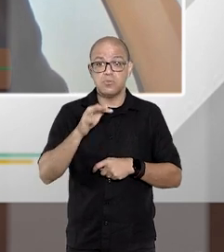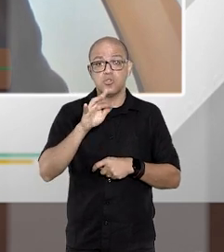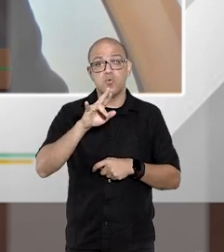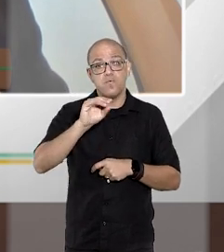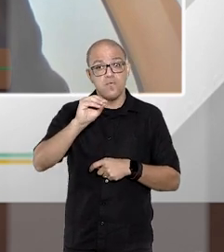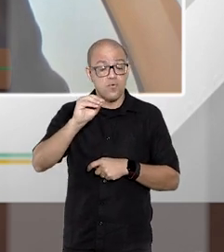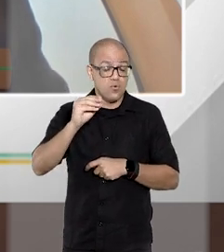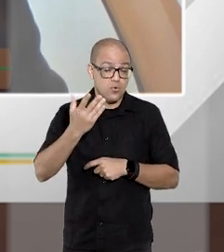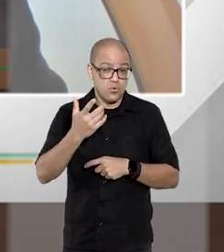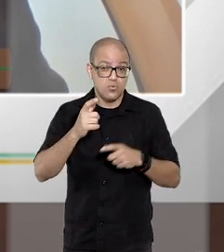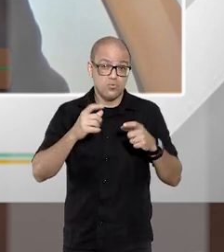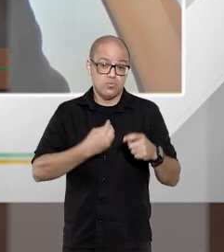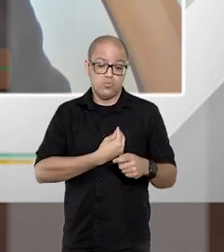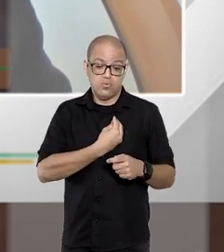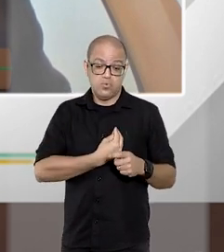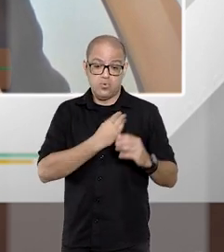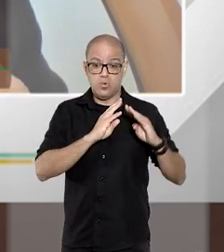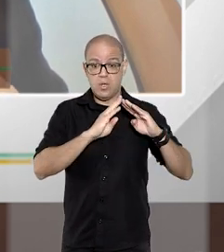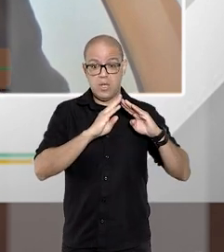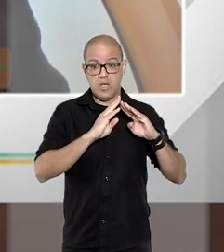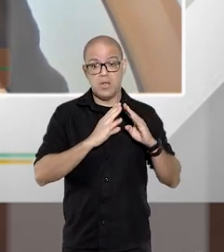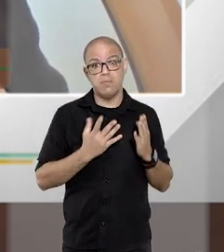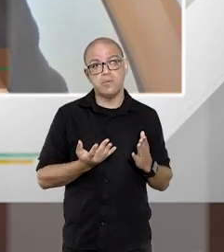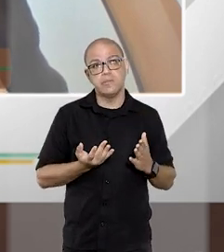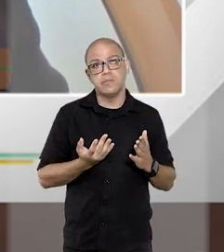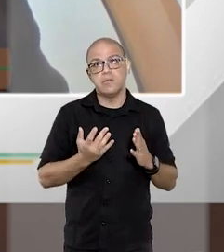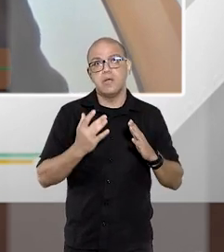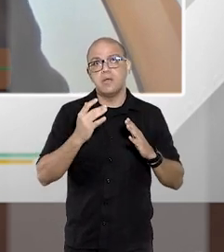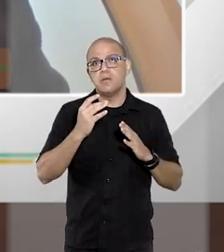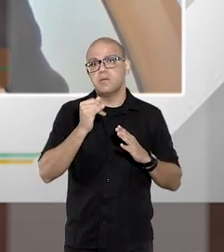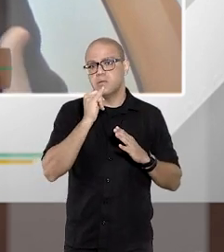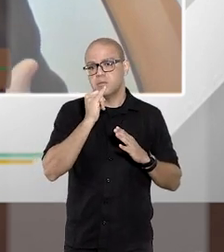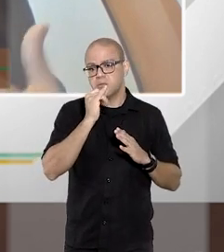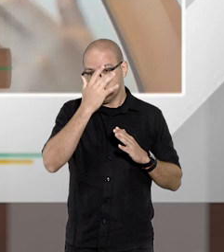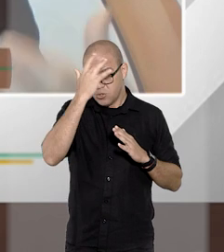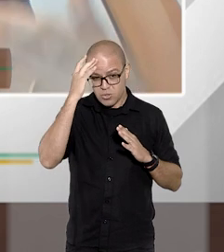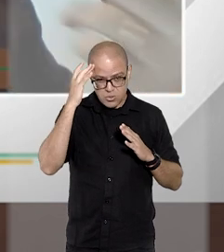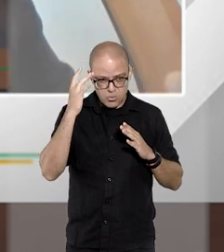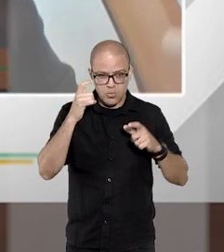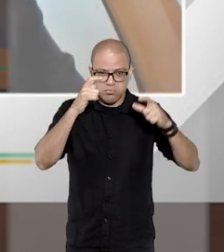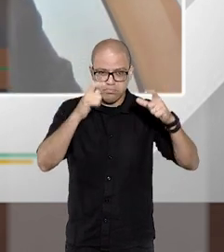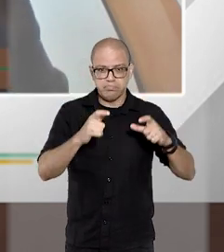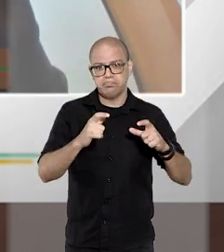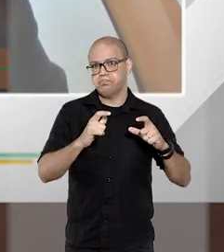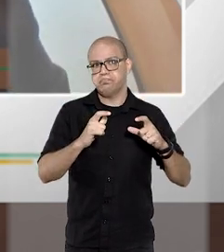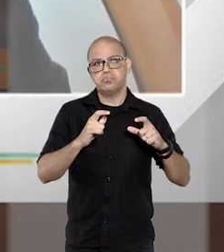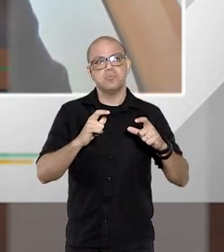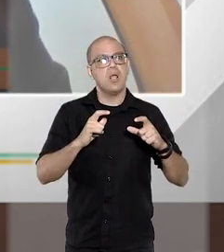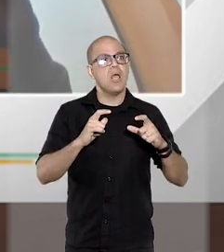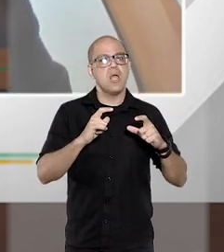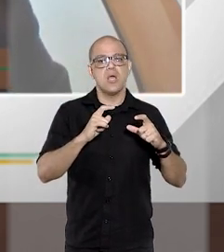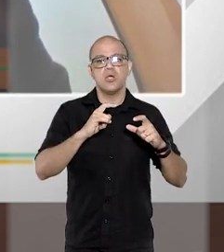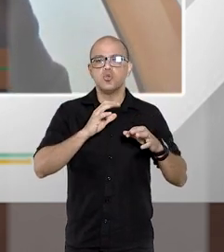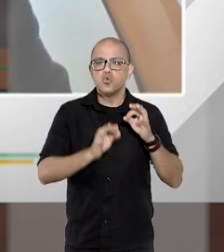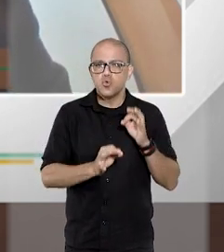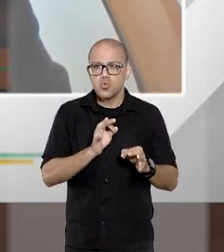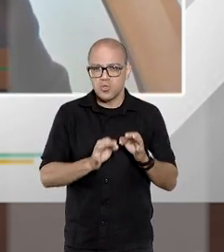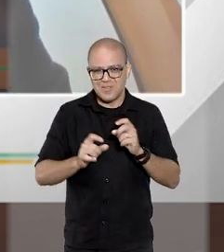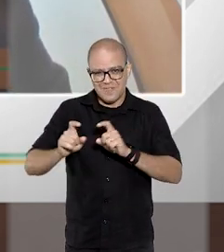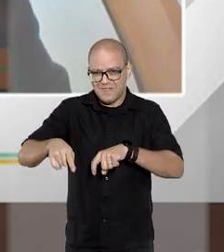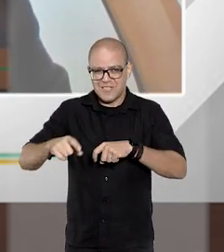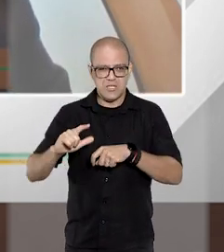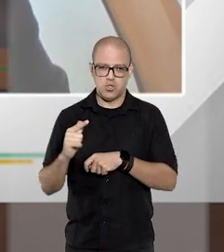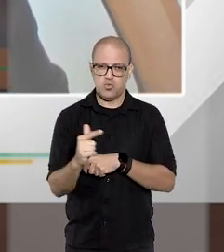foro de domicílio então se a pessoa for domiciliada num foro onde não há um Juizado de Fazenda